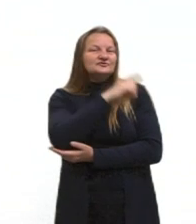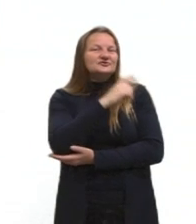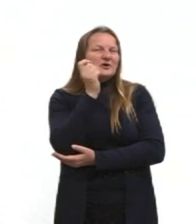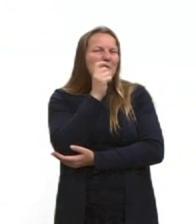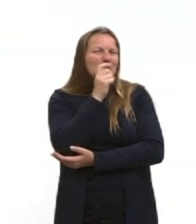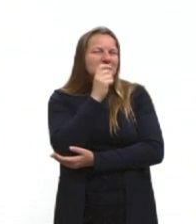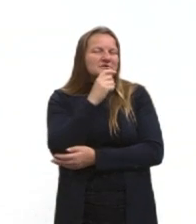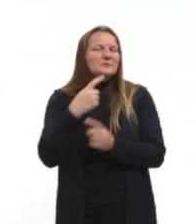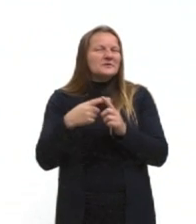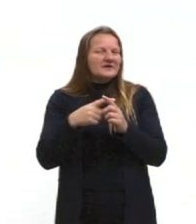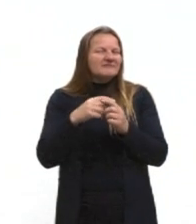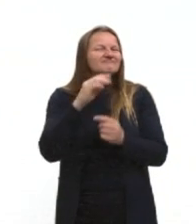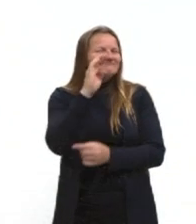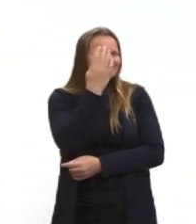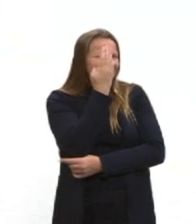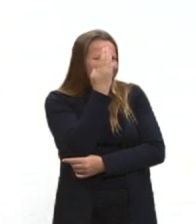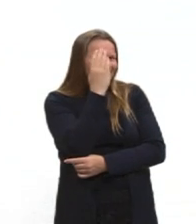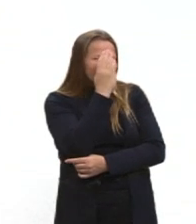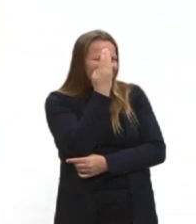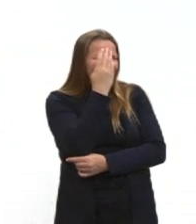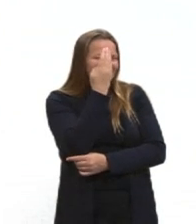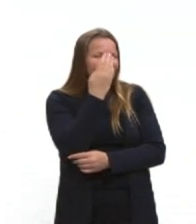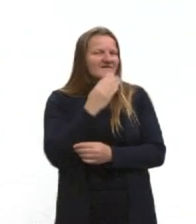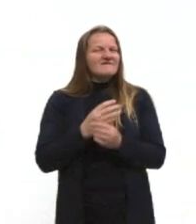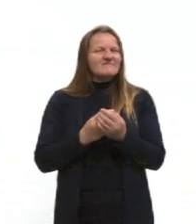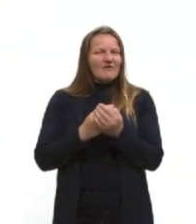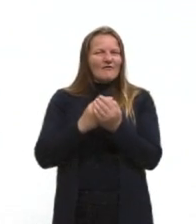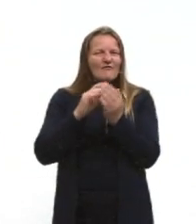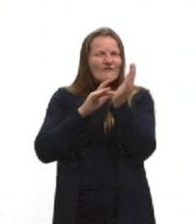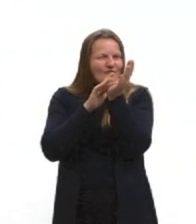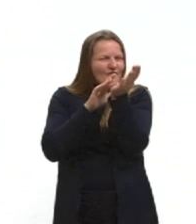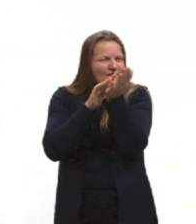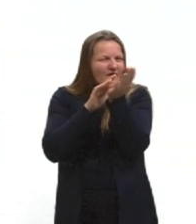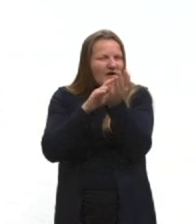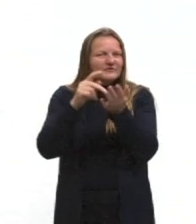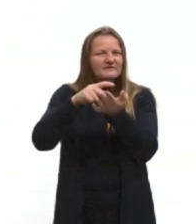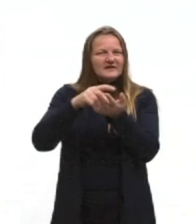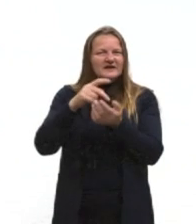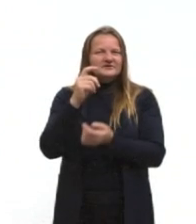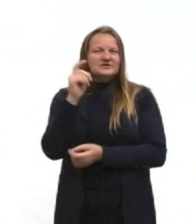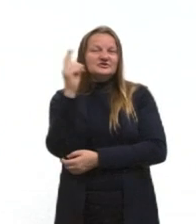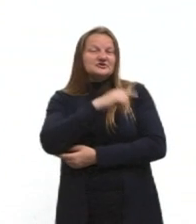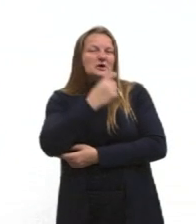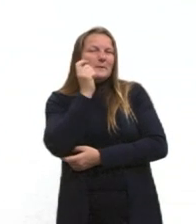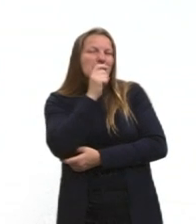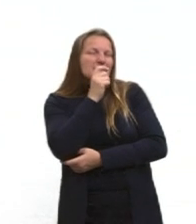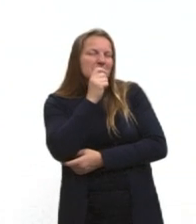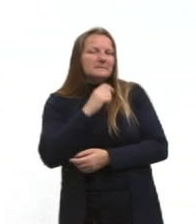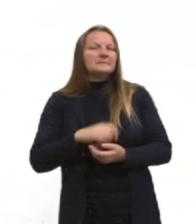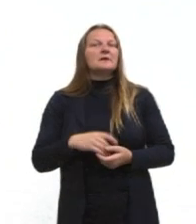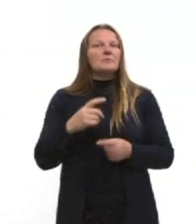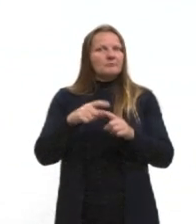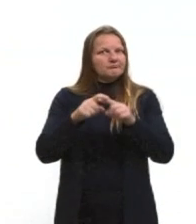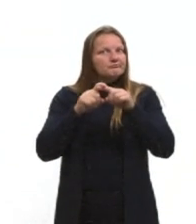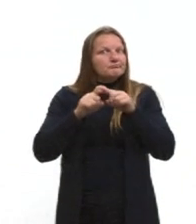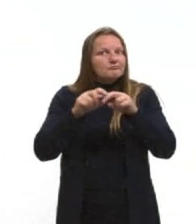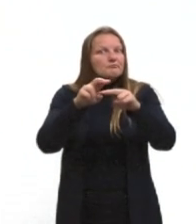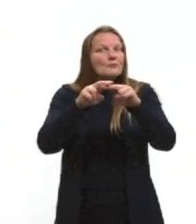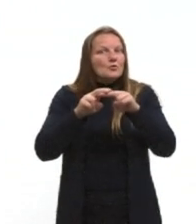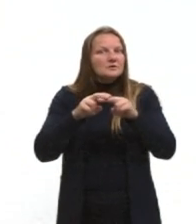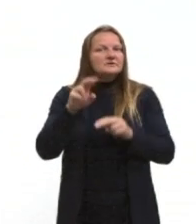incredulidade, das pessoas não acreditarem. Tá, mas é um golpe, é o dia da mentira. Tem gente que diz que isso foi